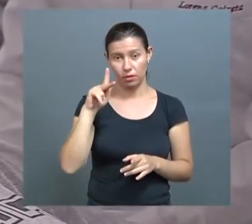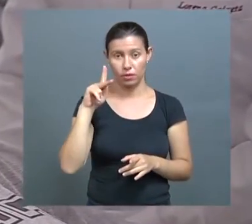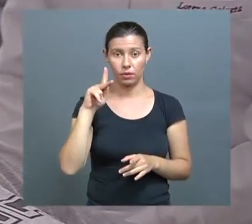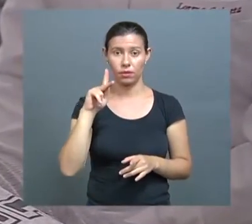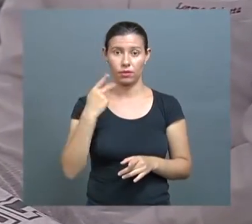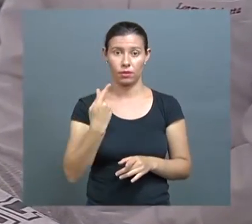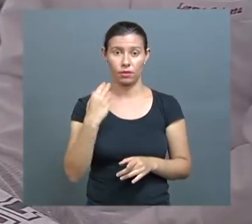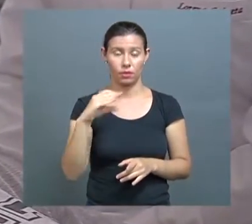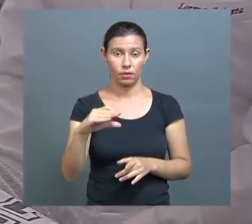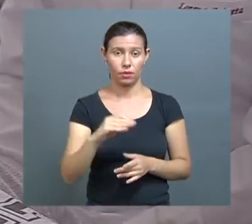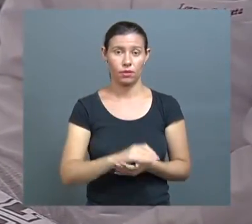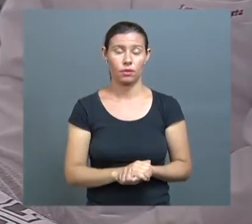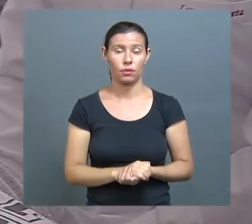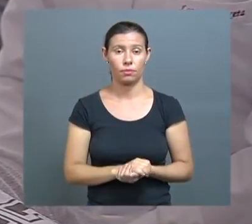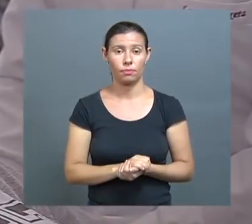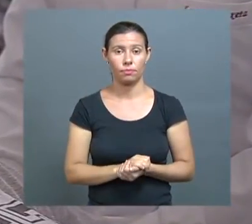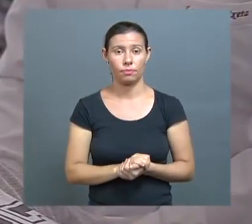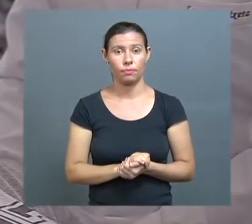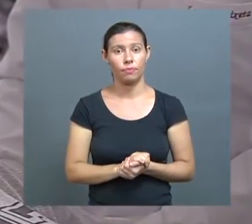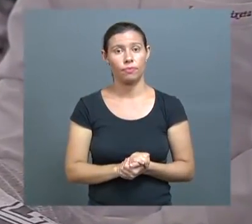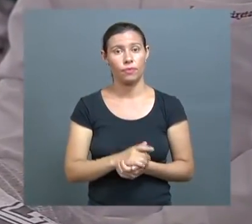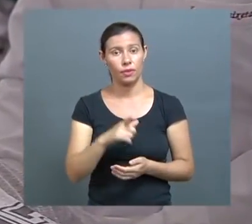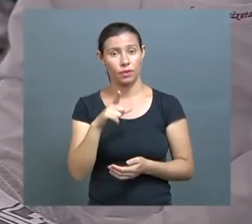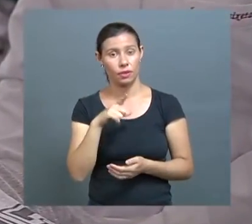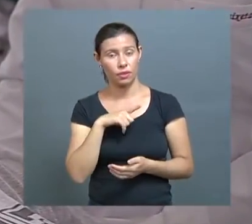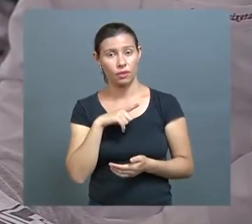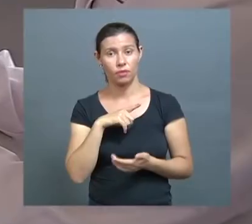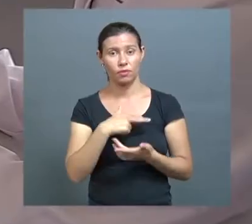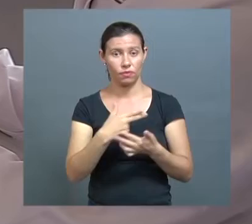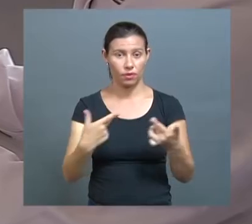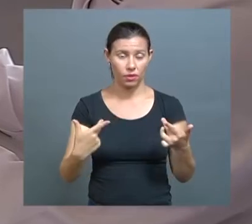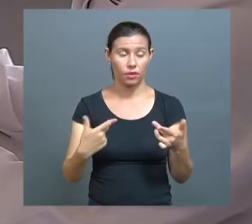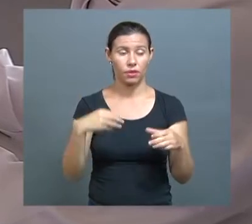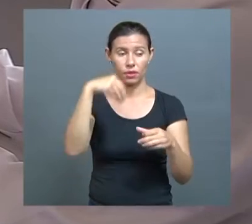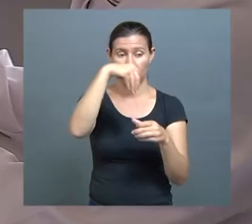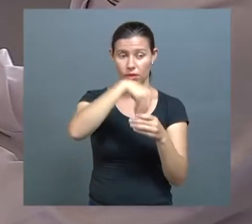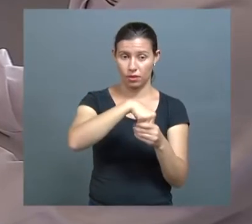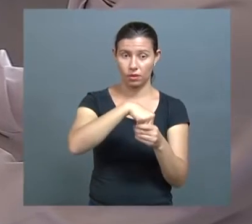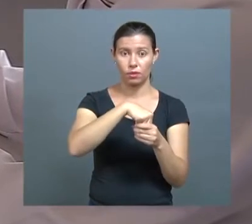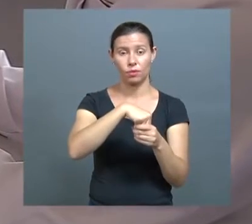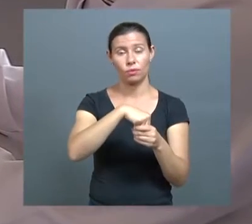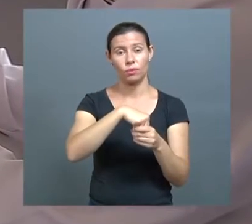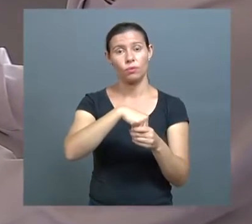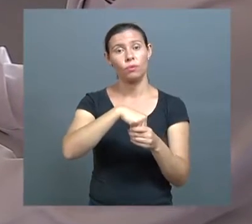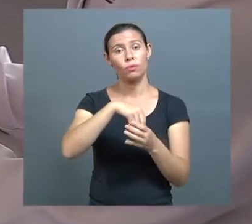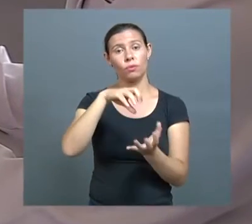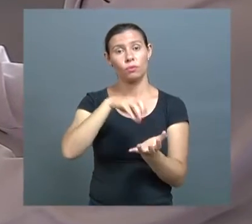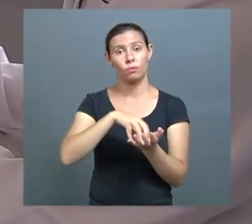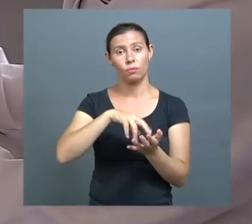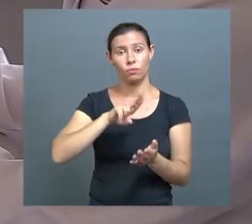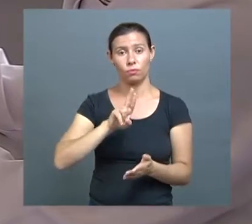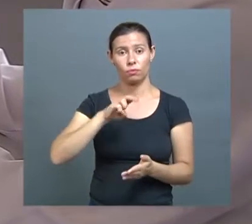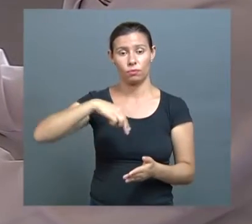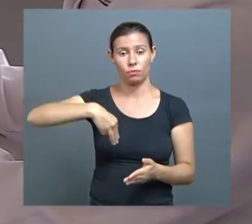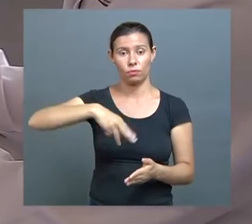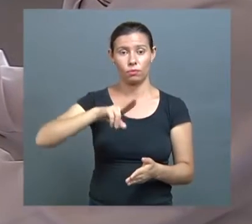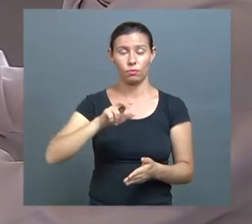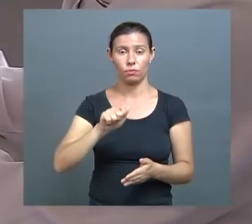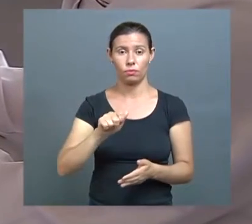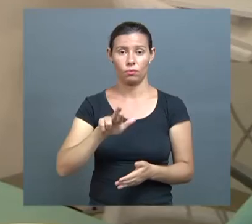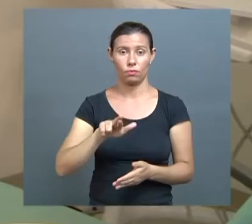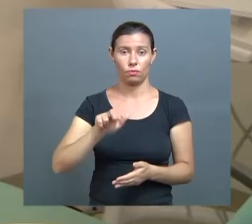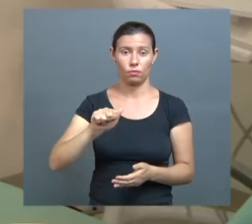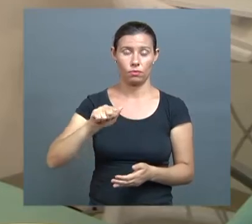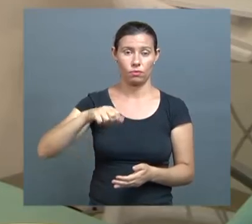são realizadas nas instalações do Hospital Odontológico, no campus do Moarama e inclusive em outros locais da